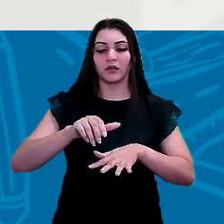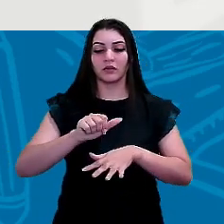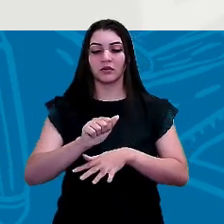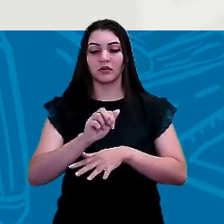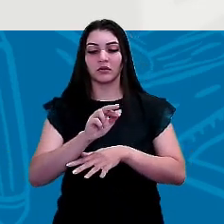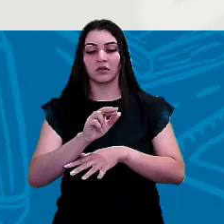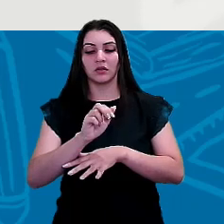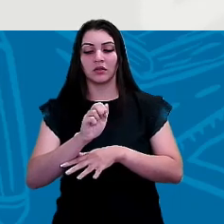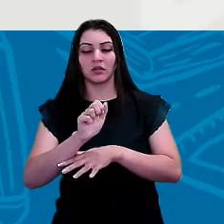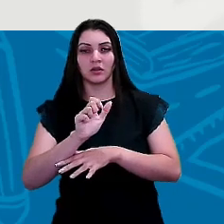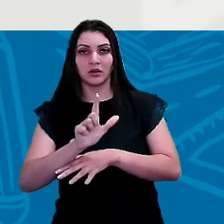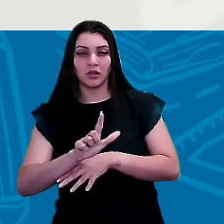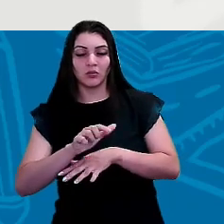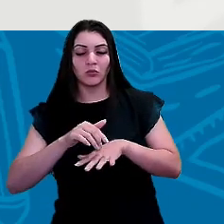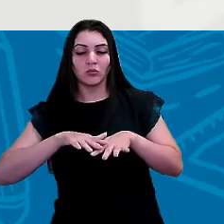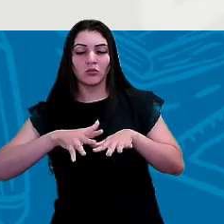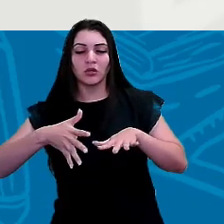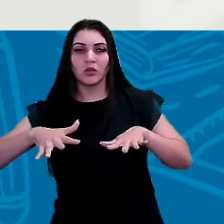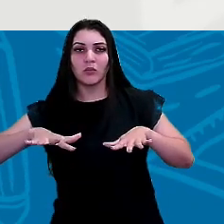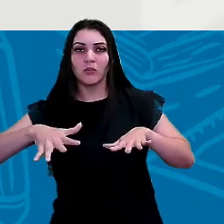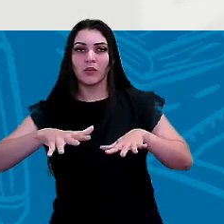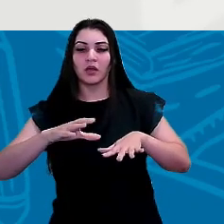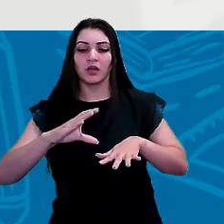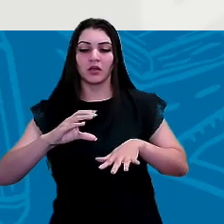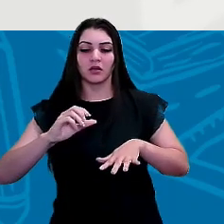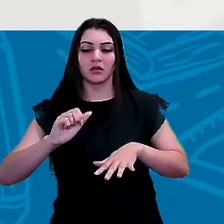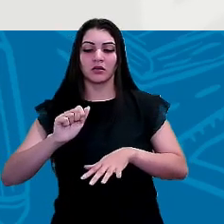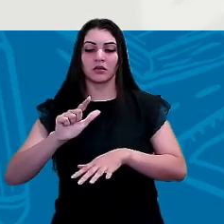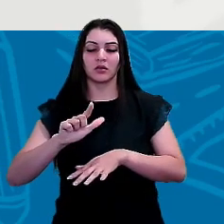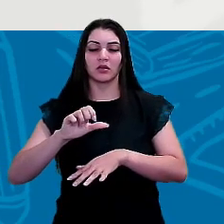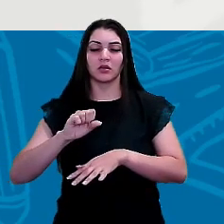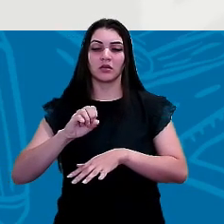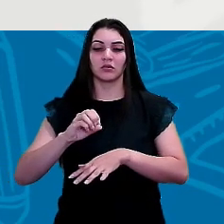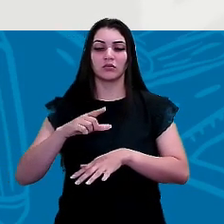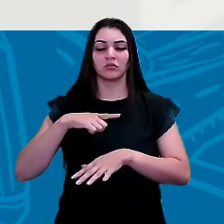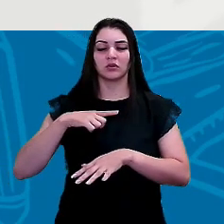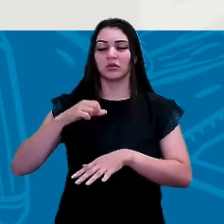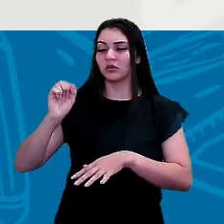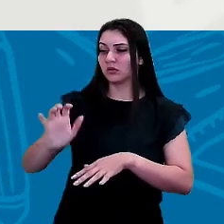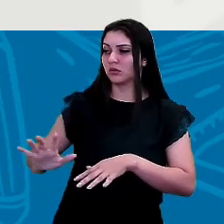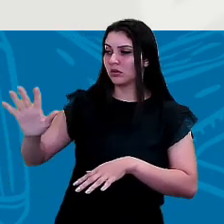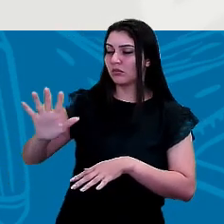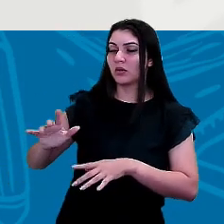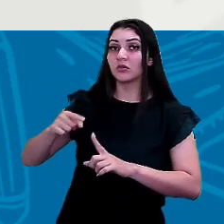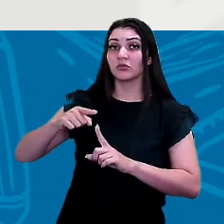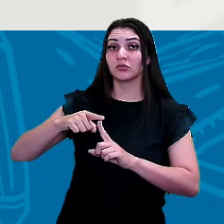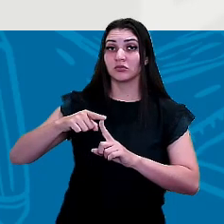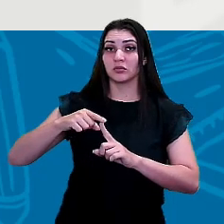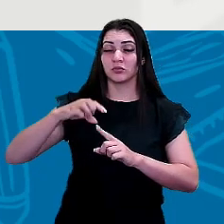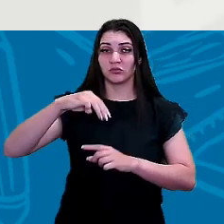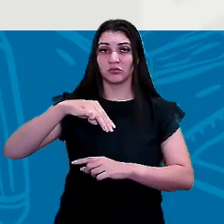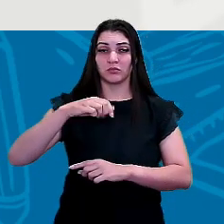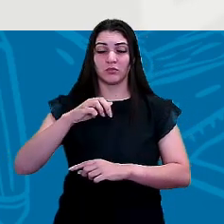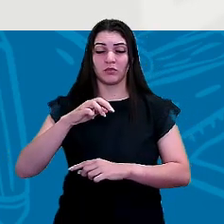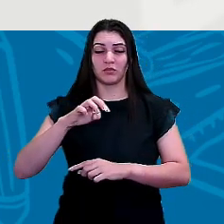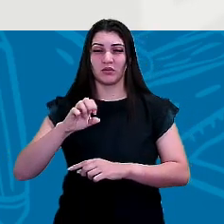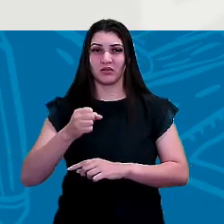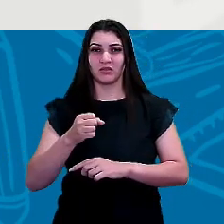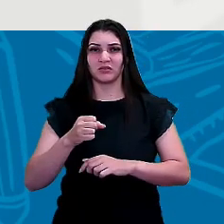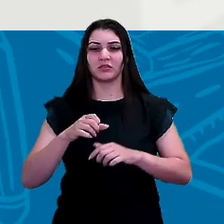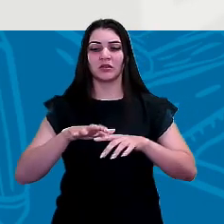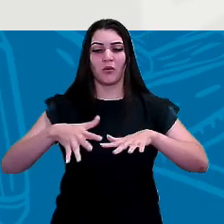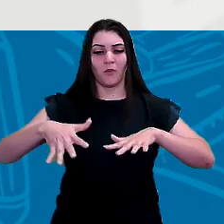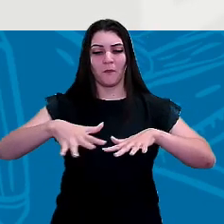o mar Cáspio. Então, a gente tem até aqui a imagem, aqui os tipos de mares. Então, aqui o mar